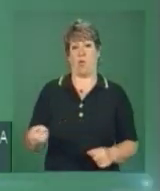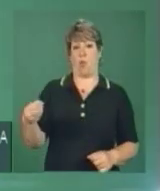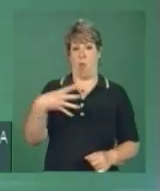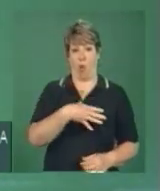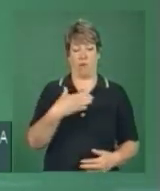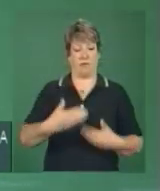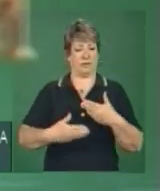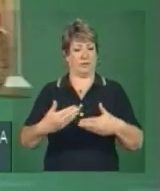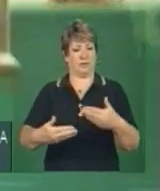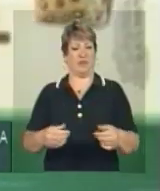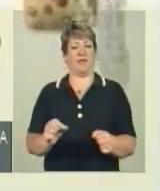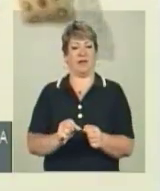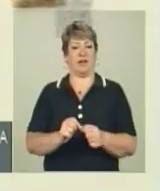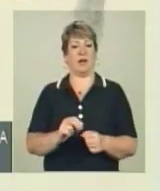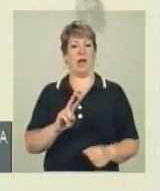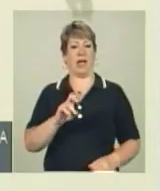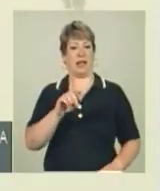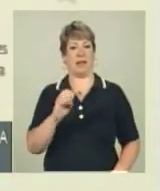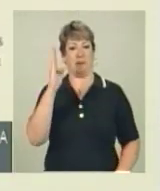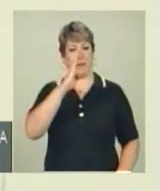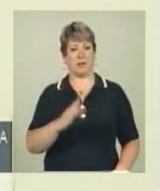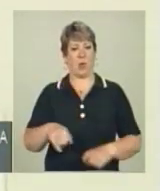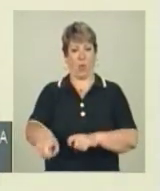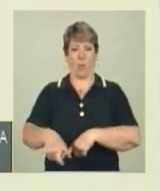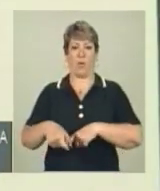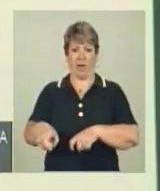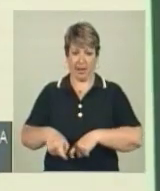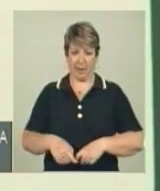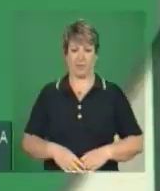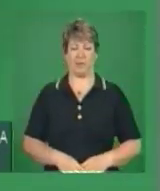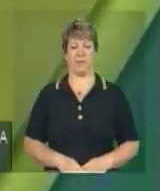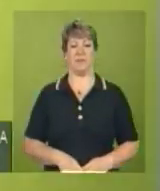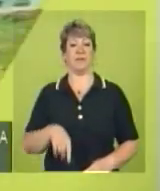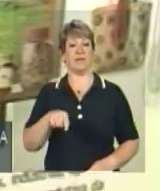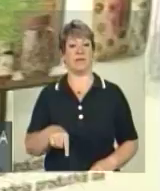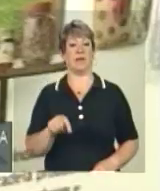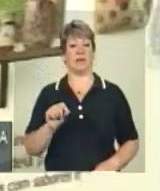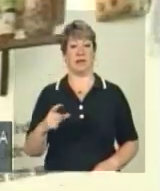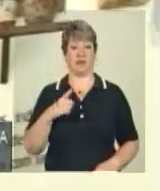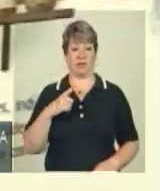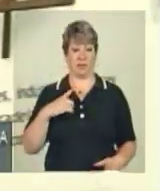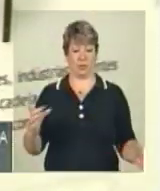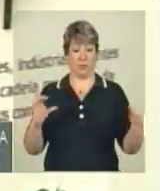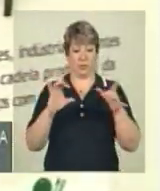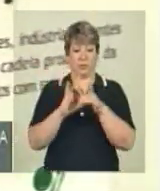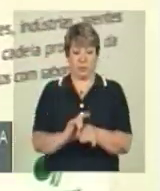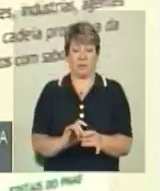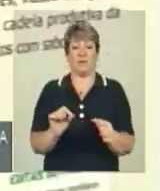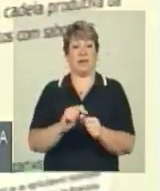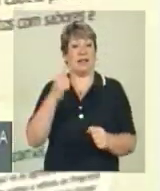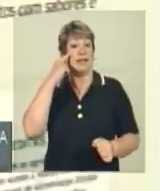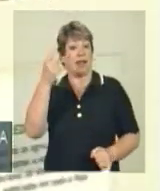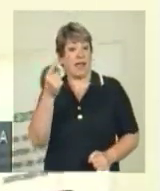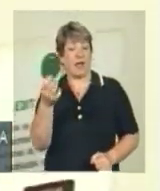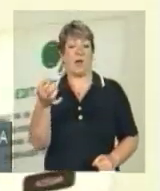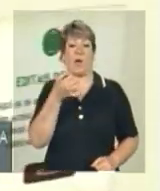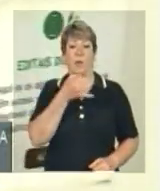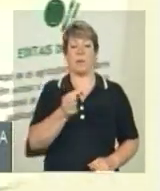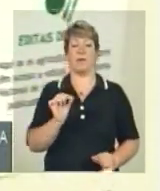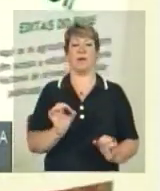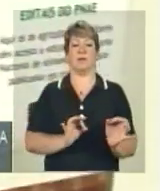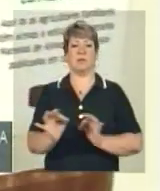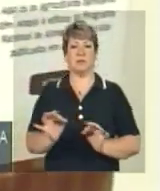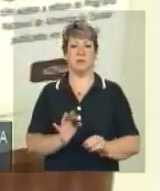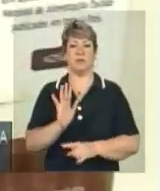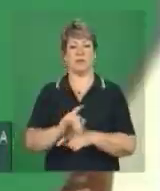com a criação da Rede Brasil Rural. Uma plataforma integrada de soluções para os empreendimentos